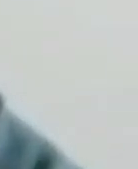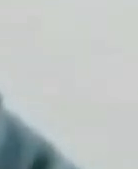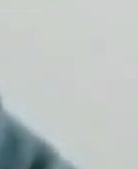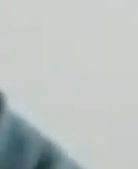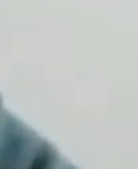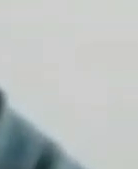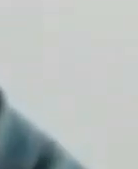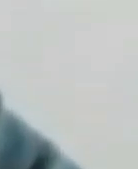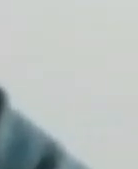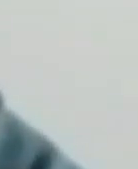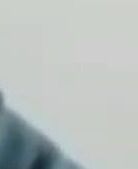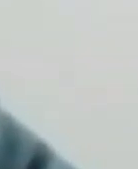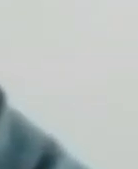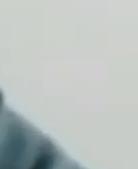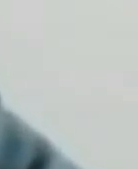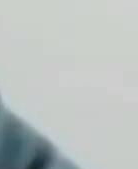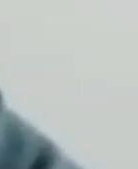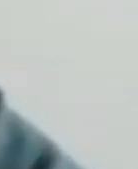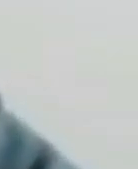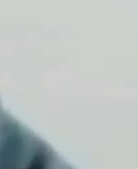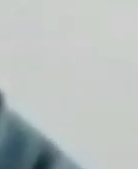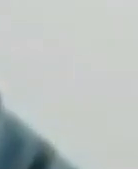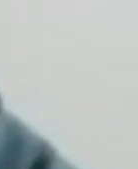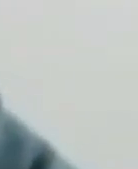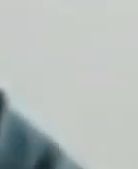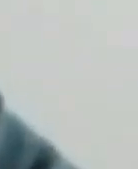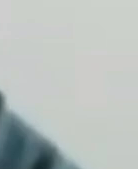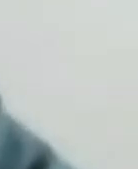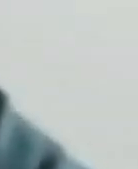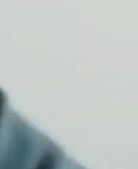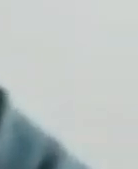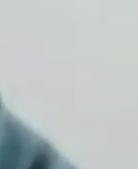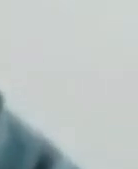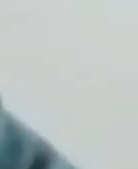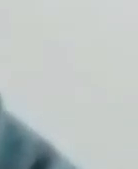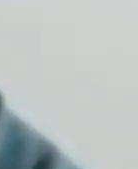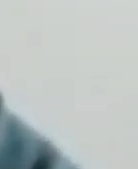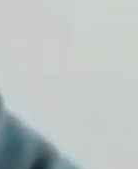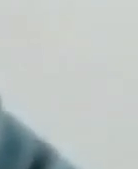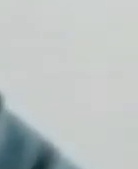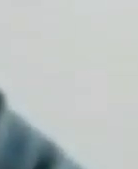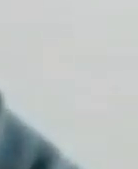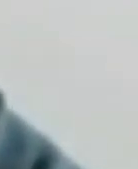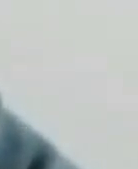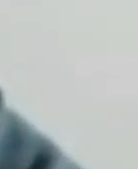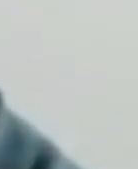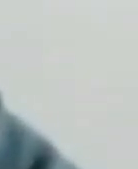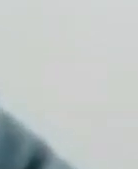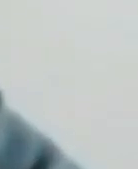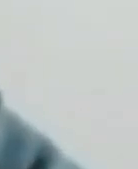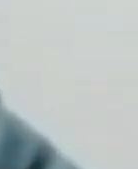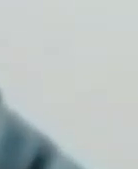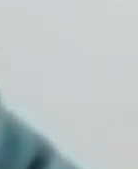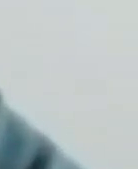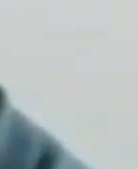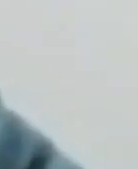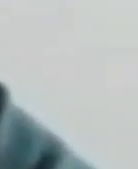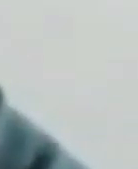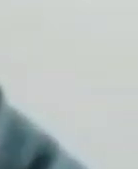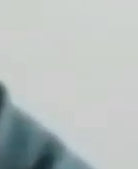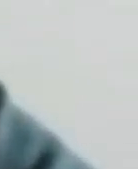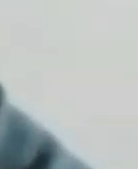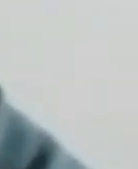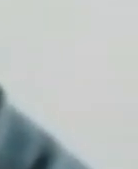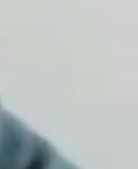presta muita atenção no que eu estou falando aqui. Isso é um problema sério. É um assunto grave.